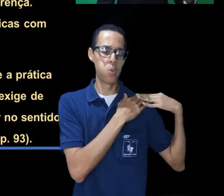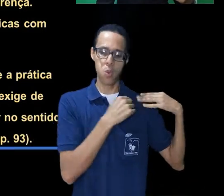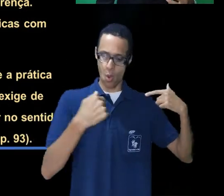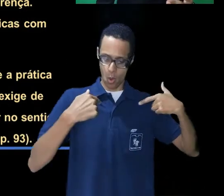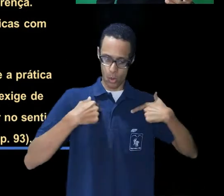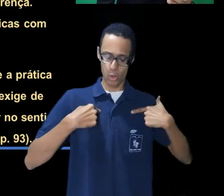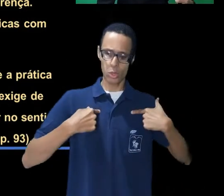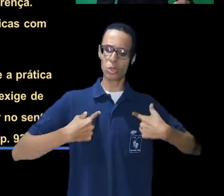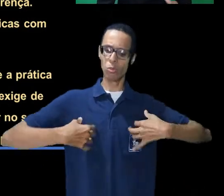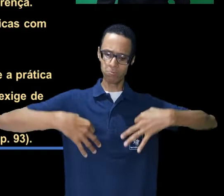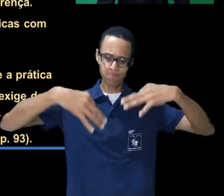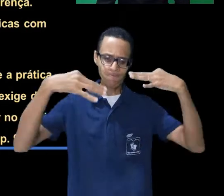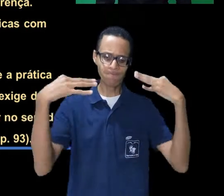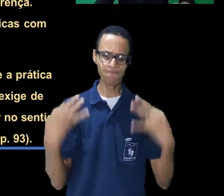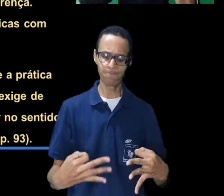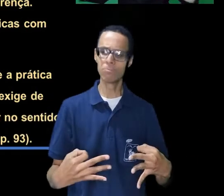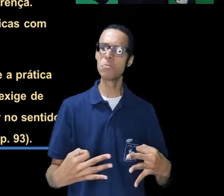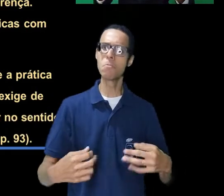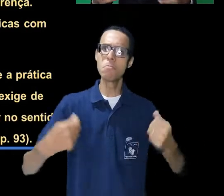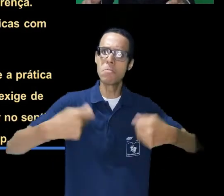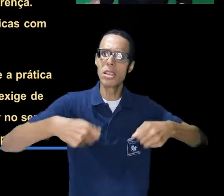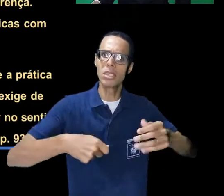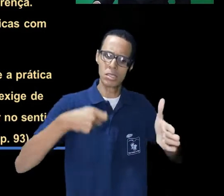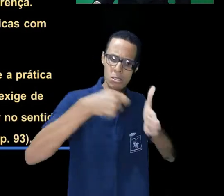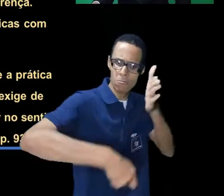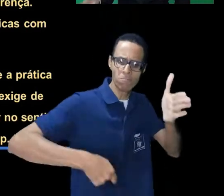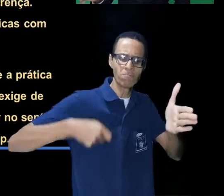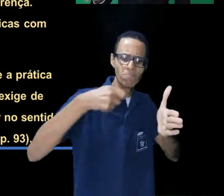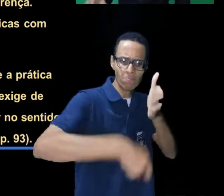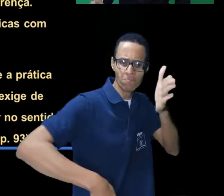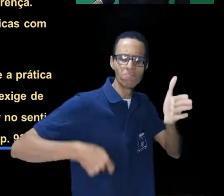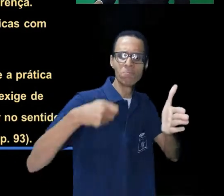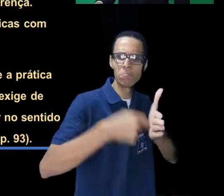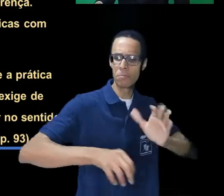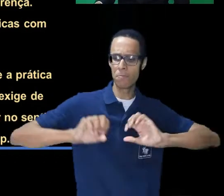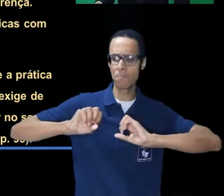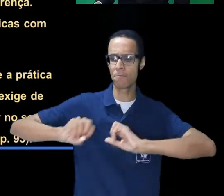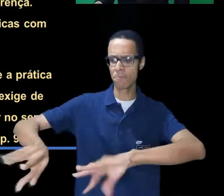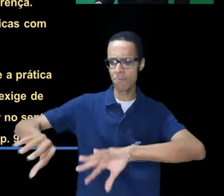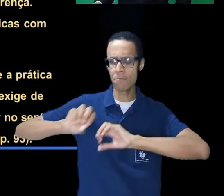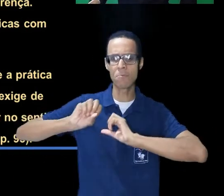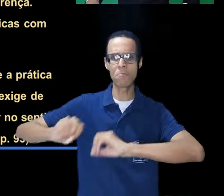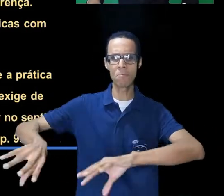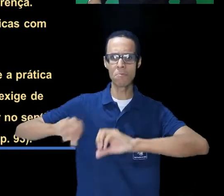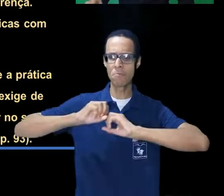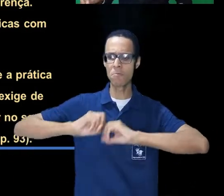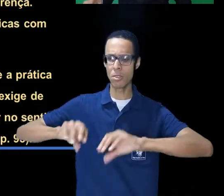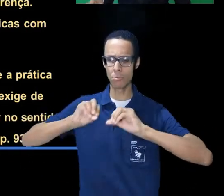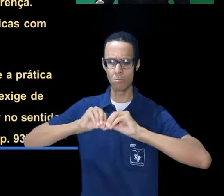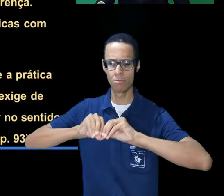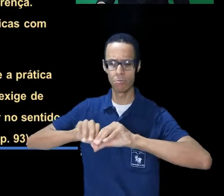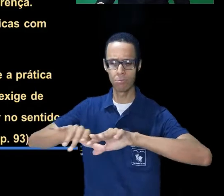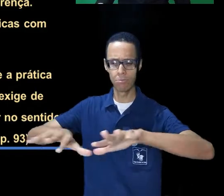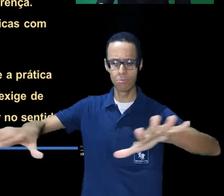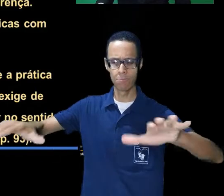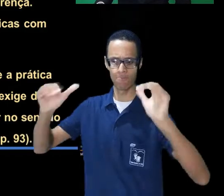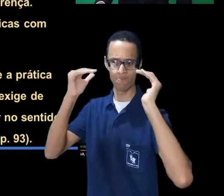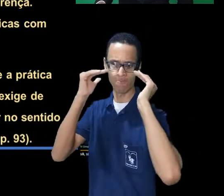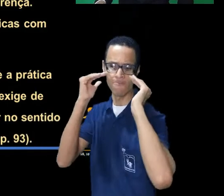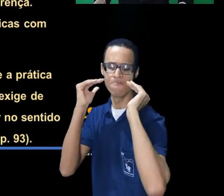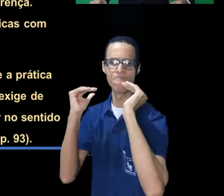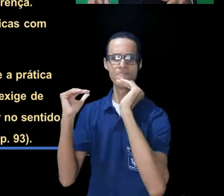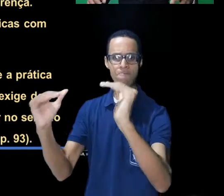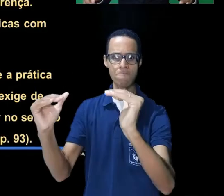reconhecendo a responsabilidade que ela exige de nós, tanto mais me convenço do dever nosso de lutar